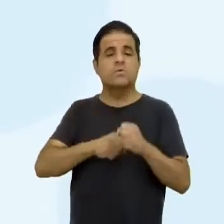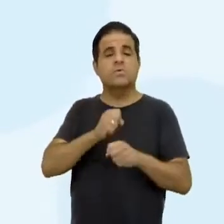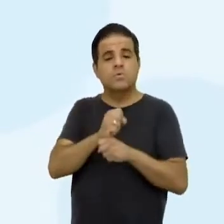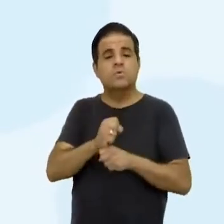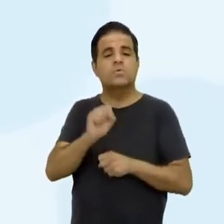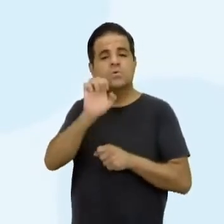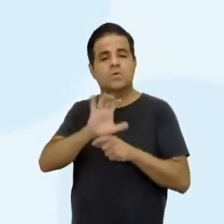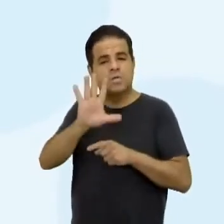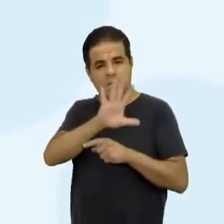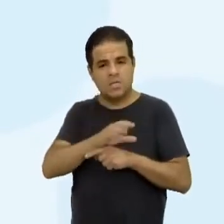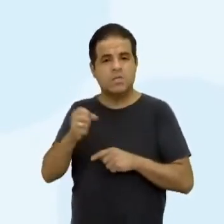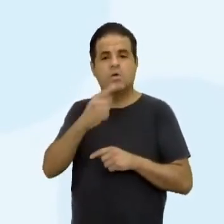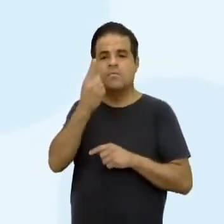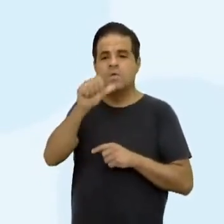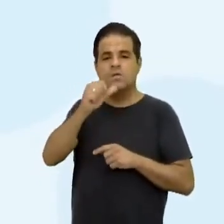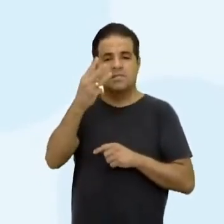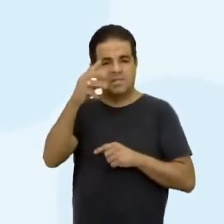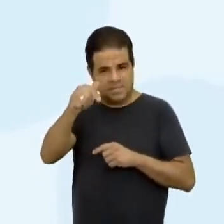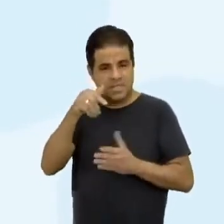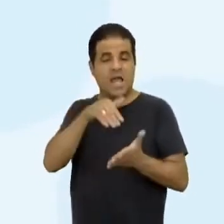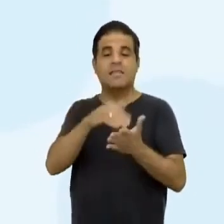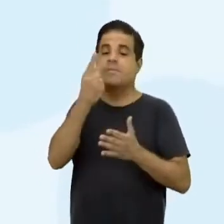Novo, aí, de 37, 45,